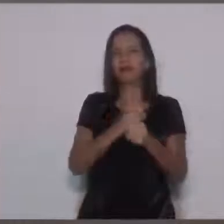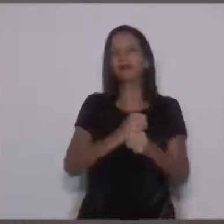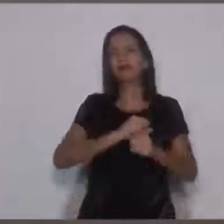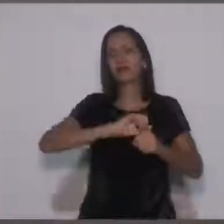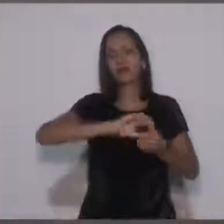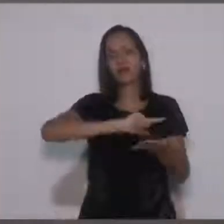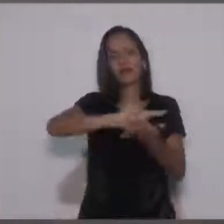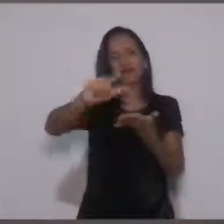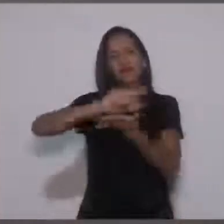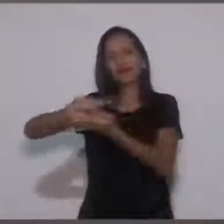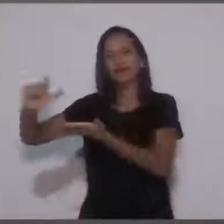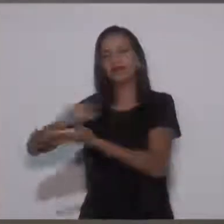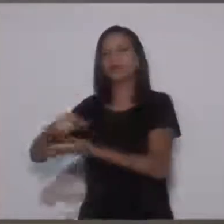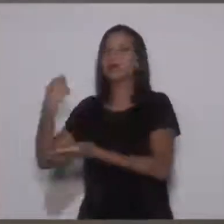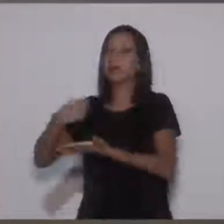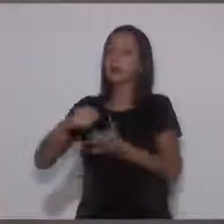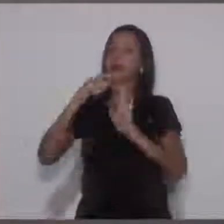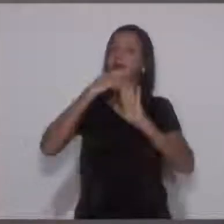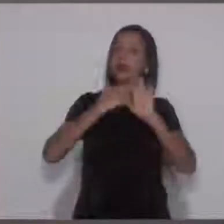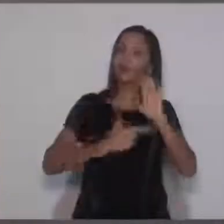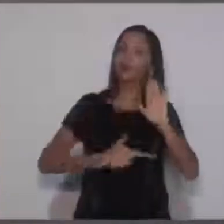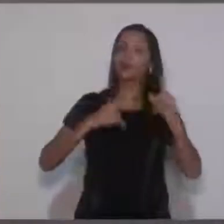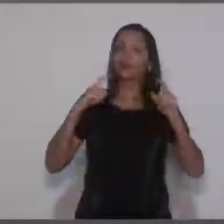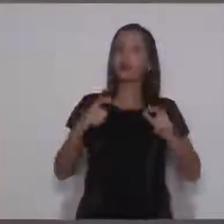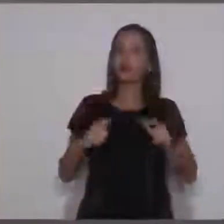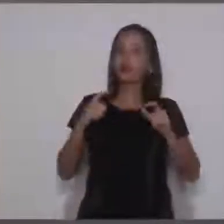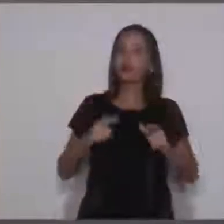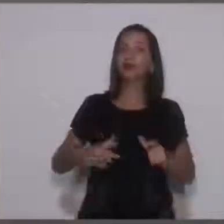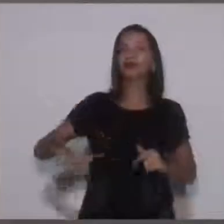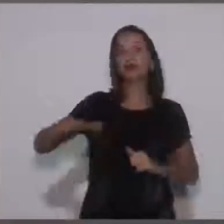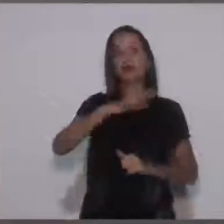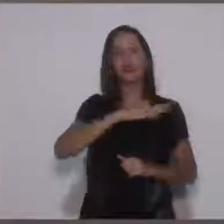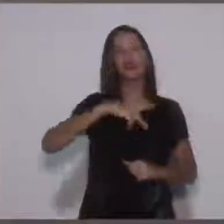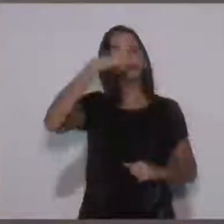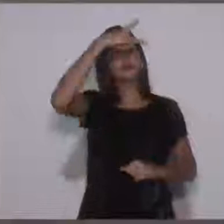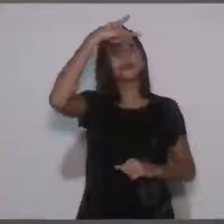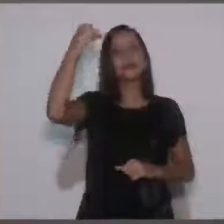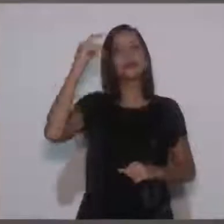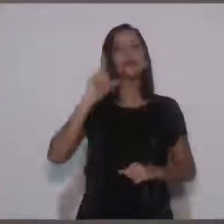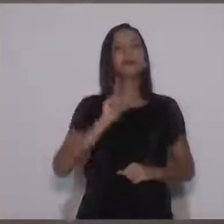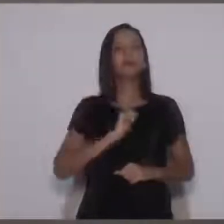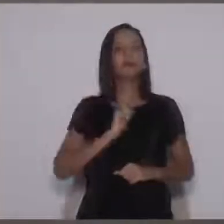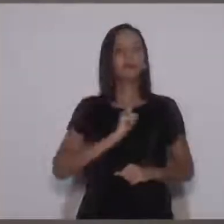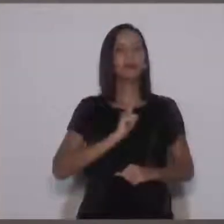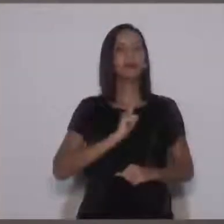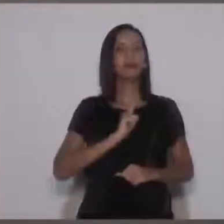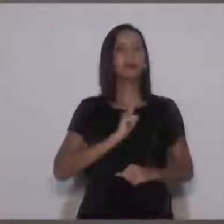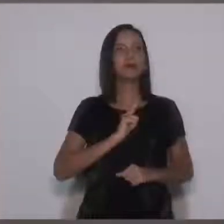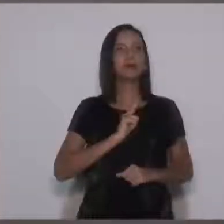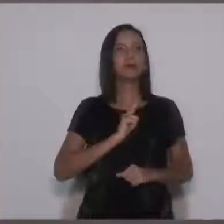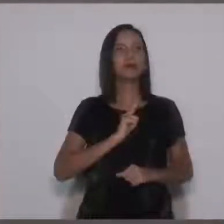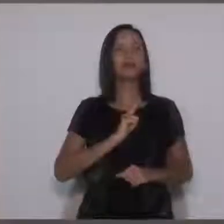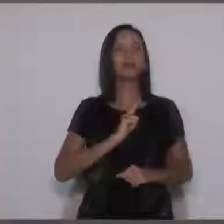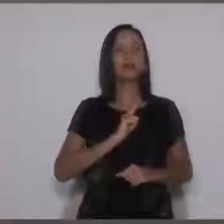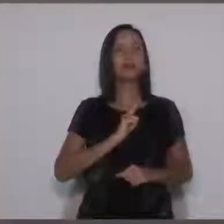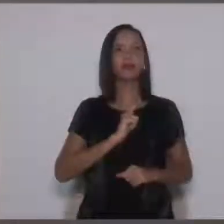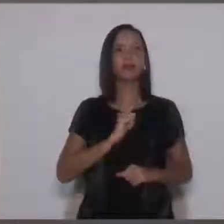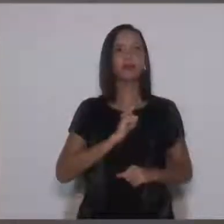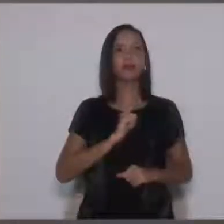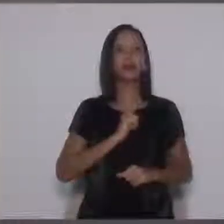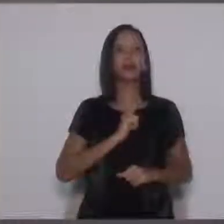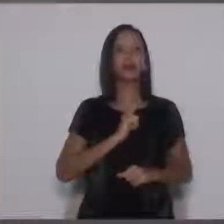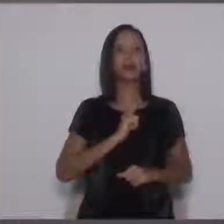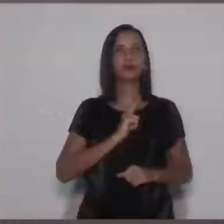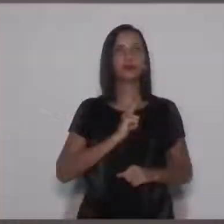necessidade de regularização do espaço que a Prefeitura tem. Tinha, tem, né? Mas precisa regularizar.